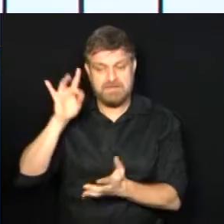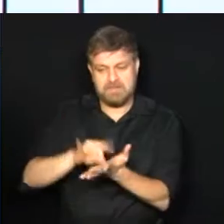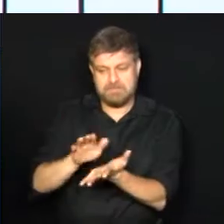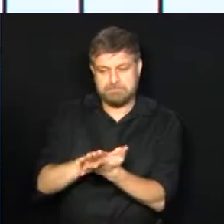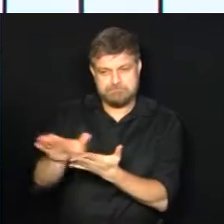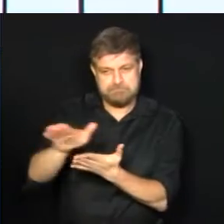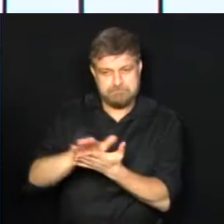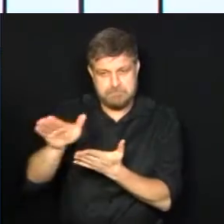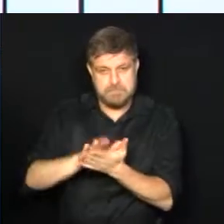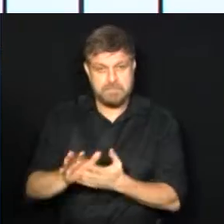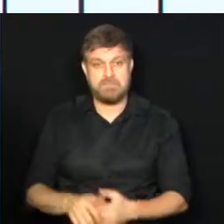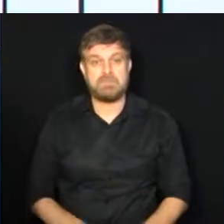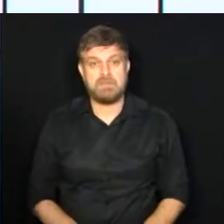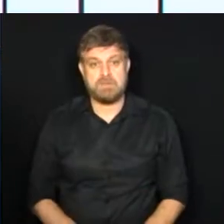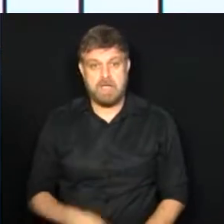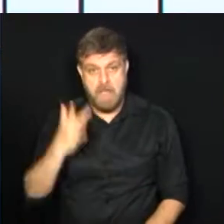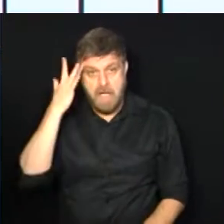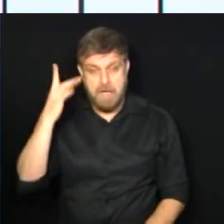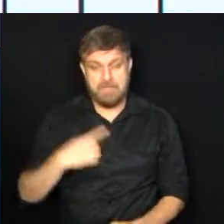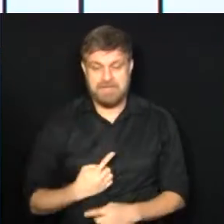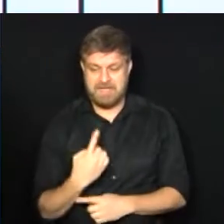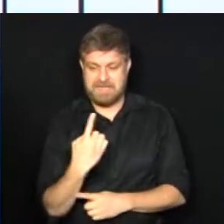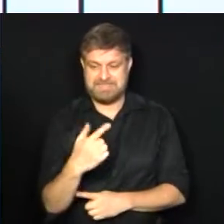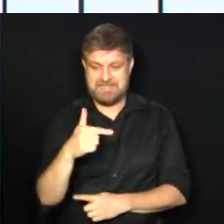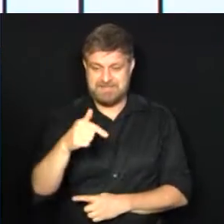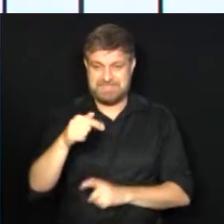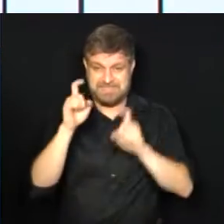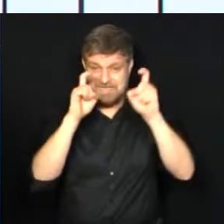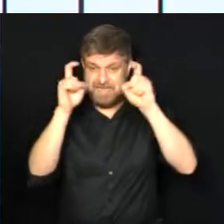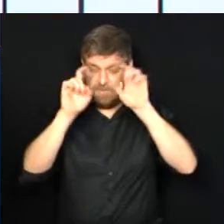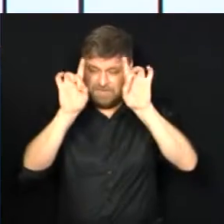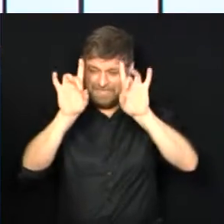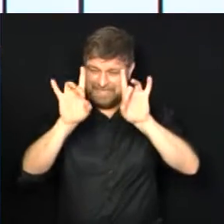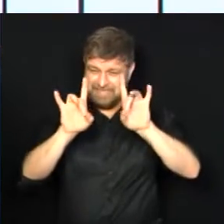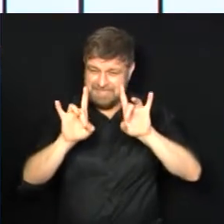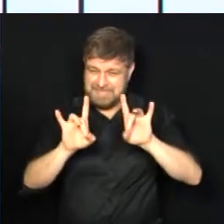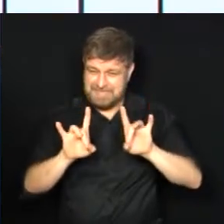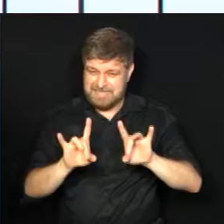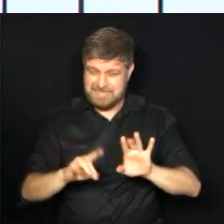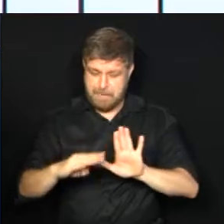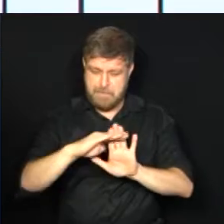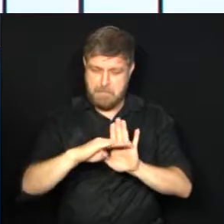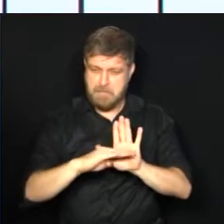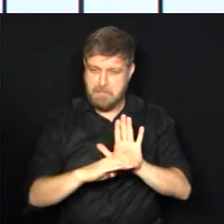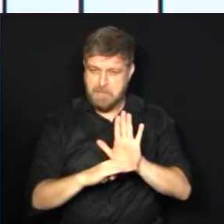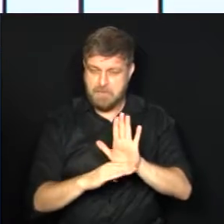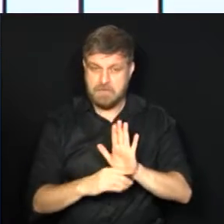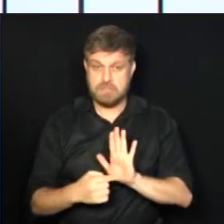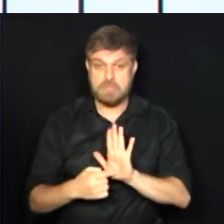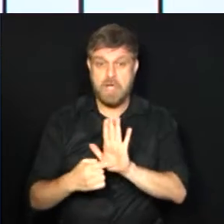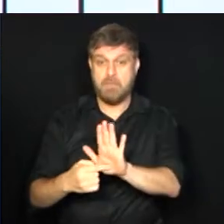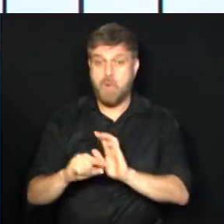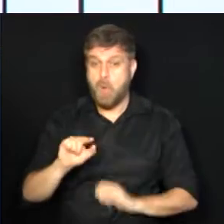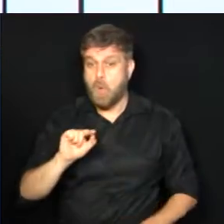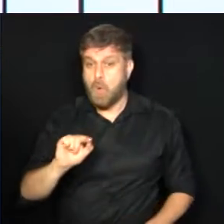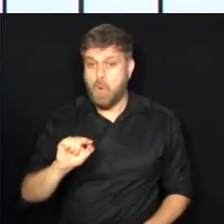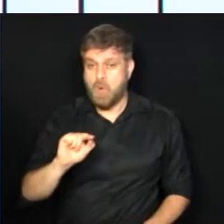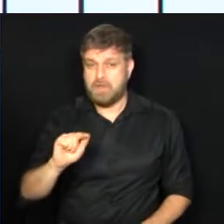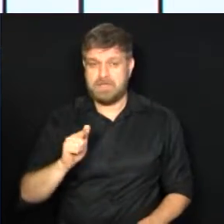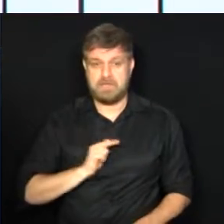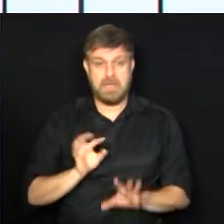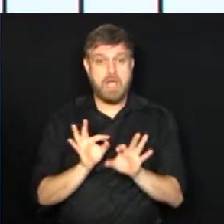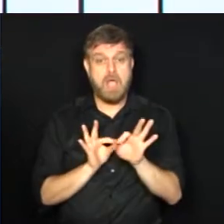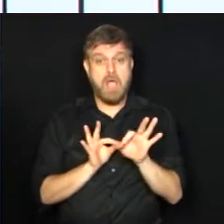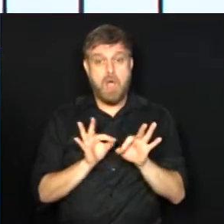seja, amanhã serão 17 reuniões extraordinárias. E a gente destaca aqui o